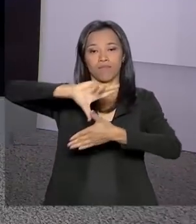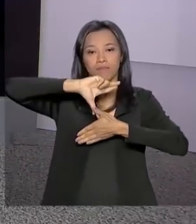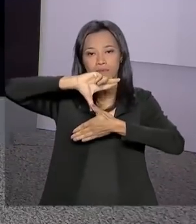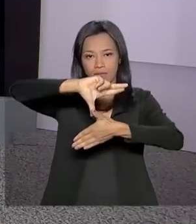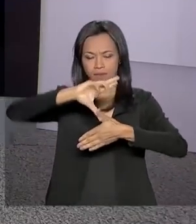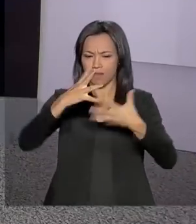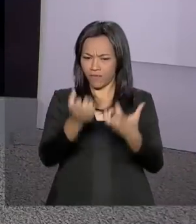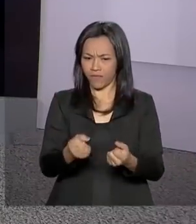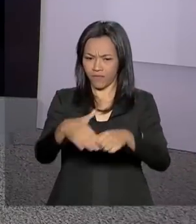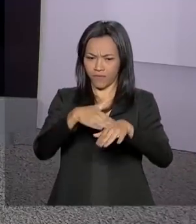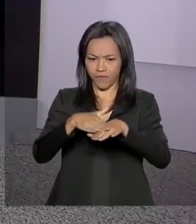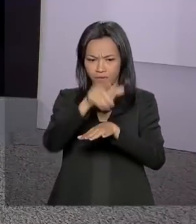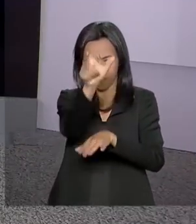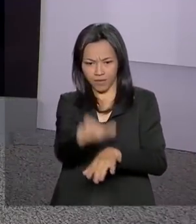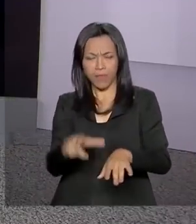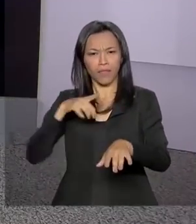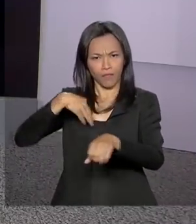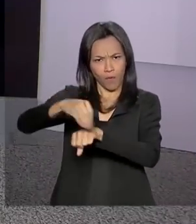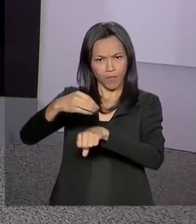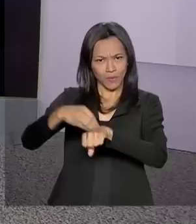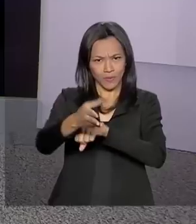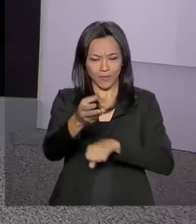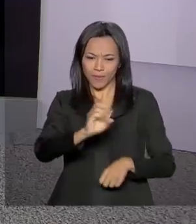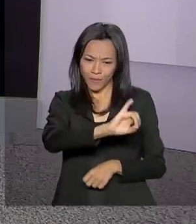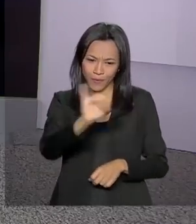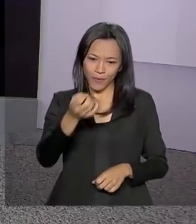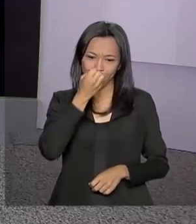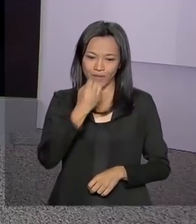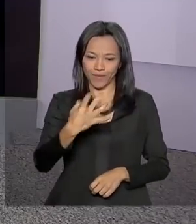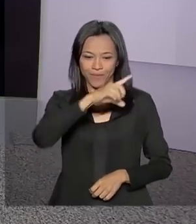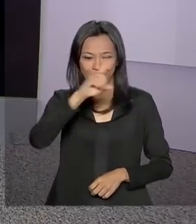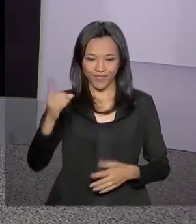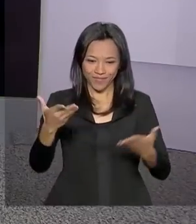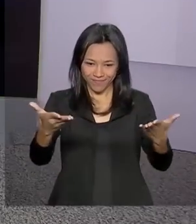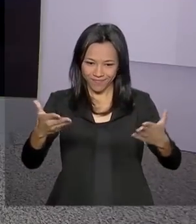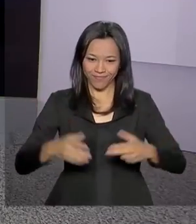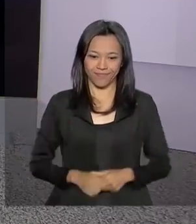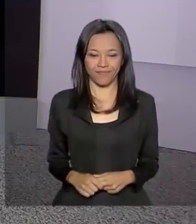Alessandra Lago, que tem as informações para a gente. Oi Alessandra, muito bom dia para você.